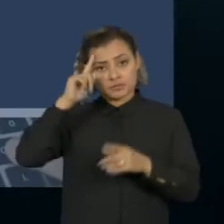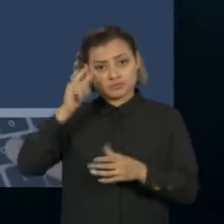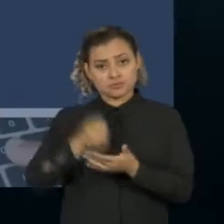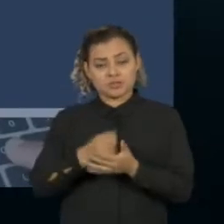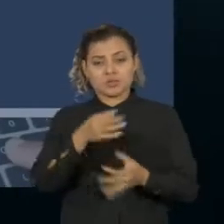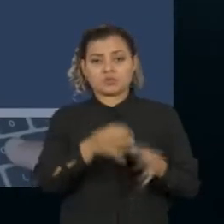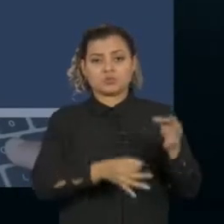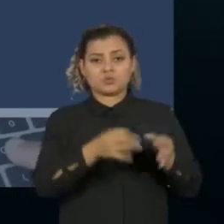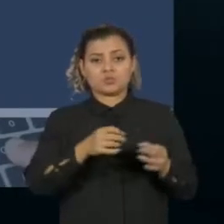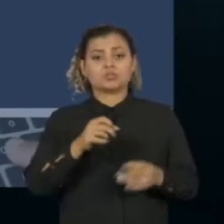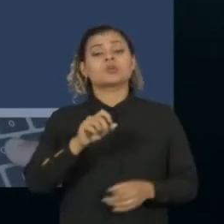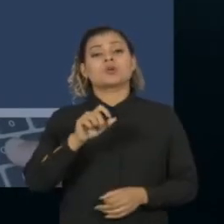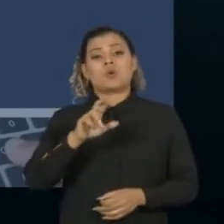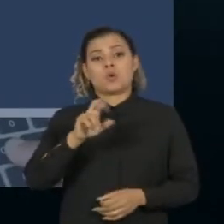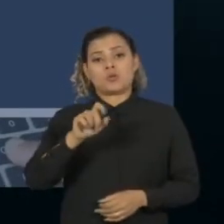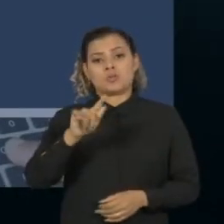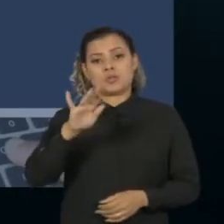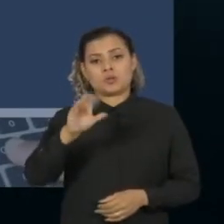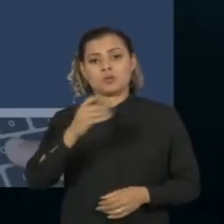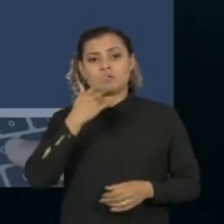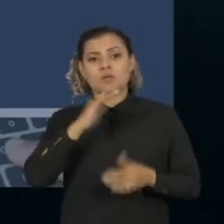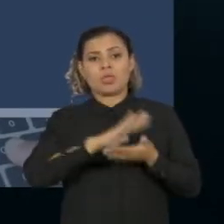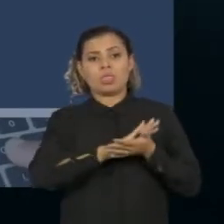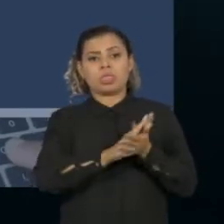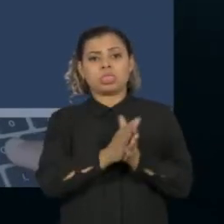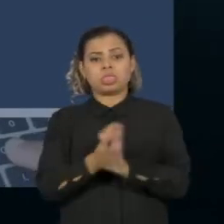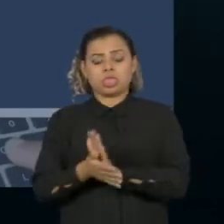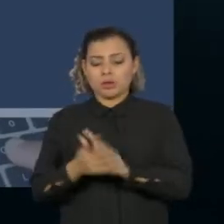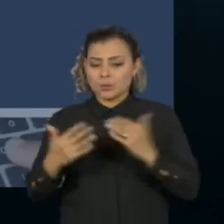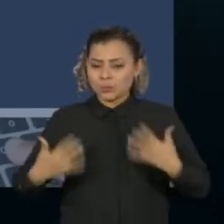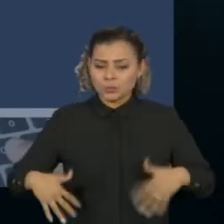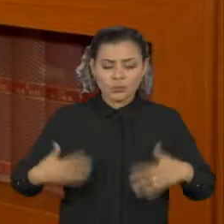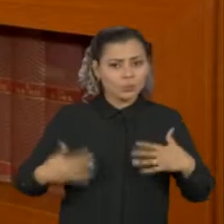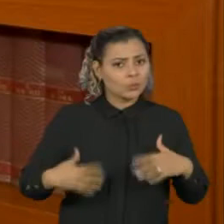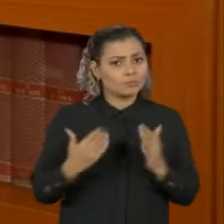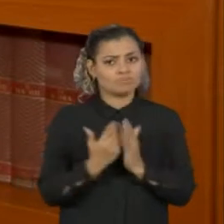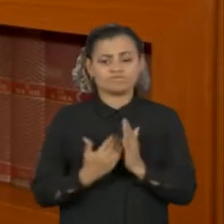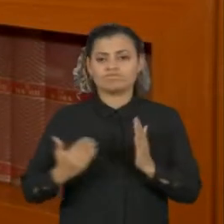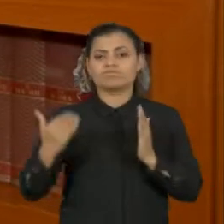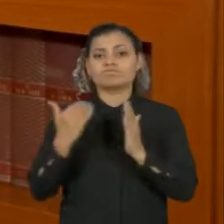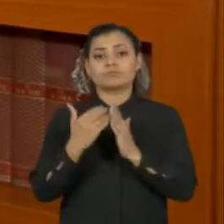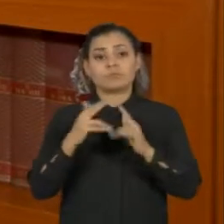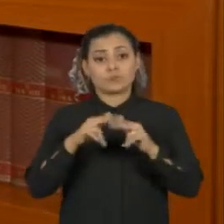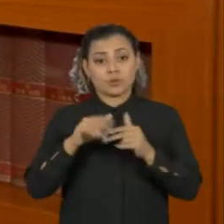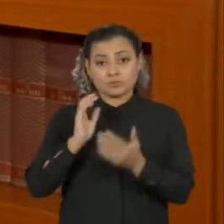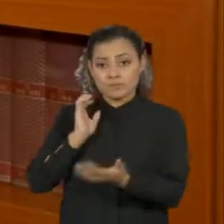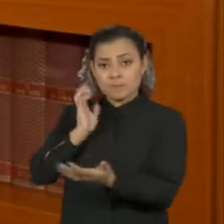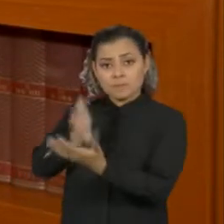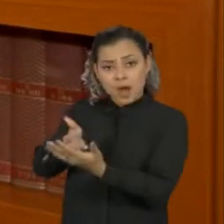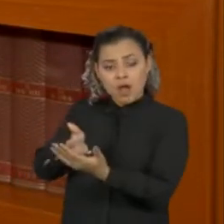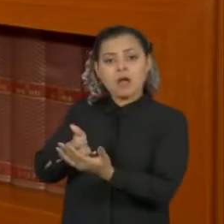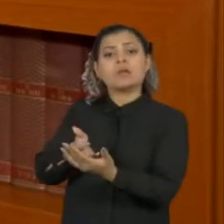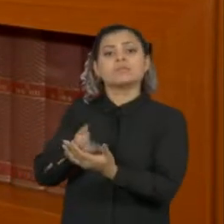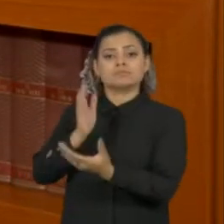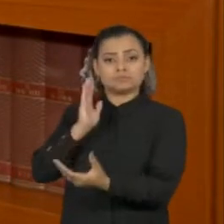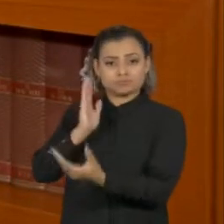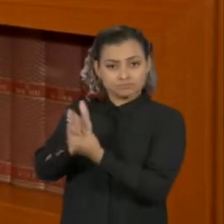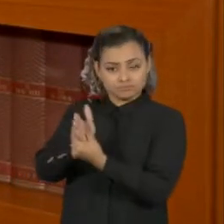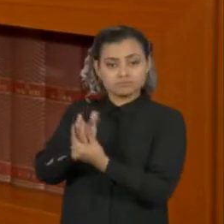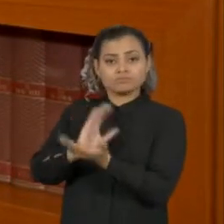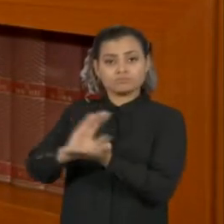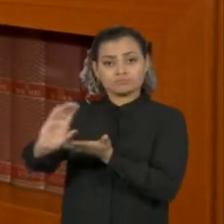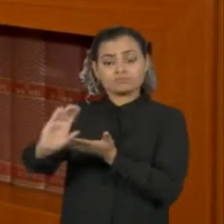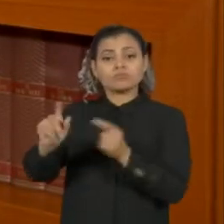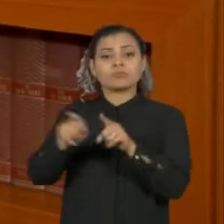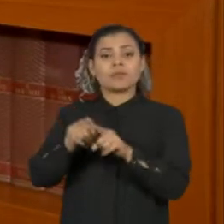Rodrigo Heleno Chaves falou em tragédia de proporções incalculáveis. A indenização por danos morais tem que ter um caráter